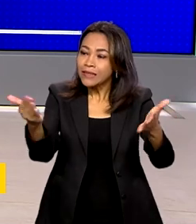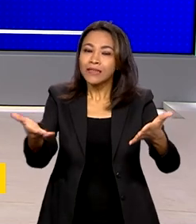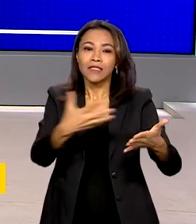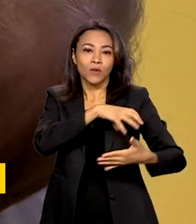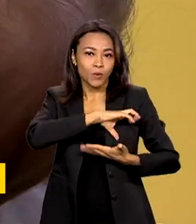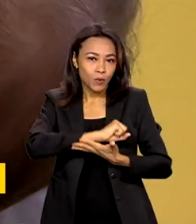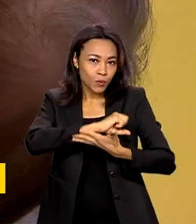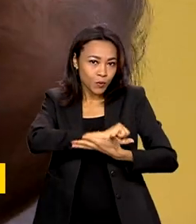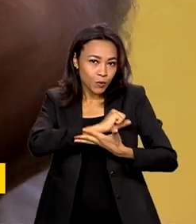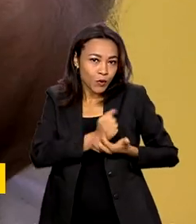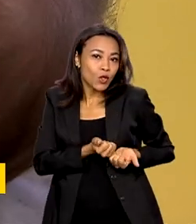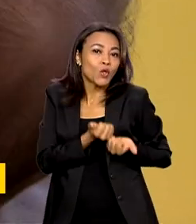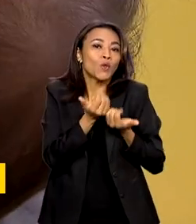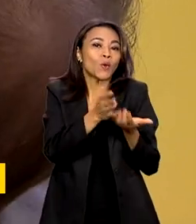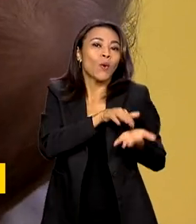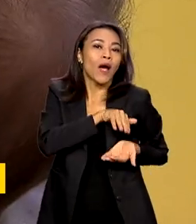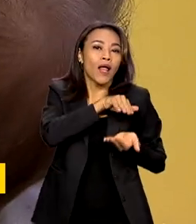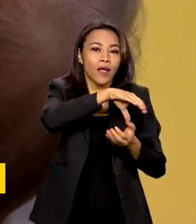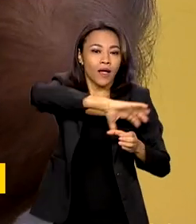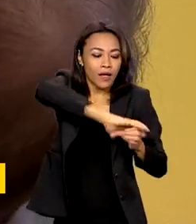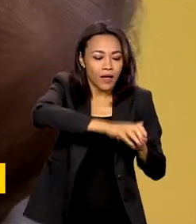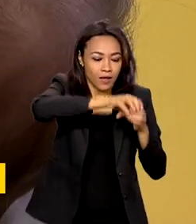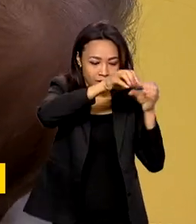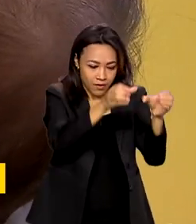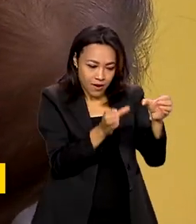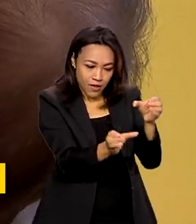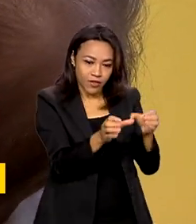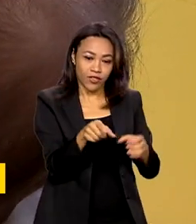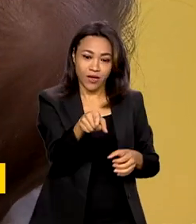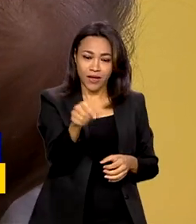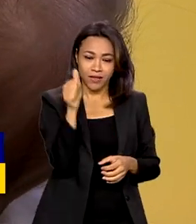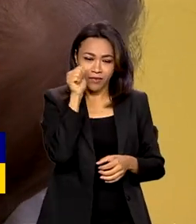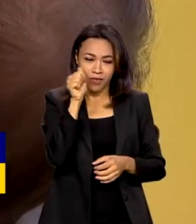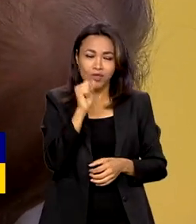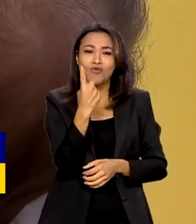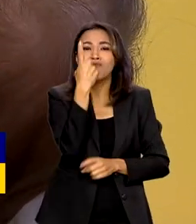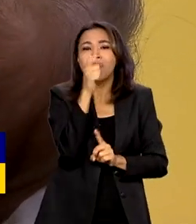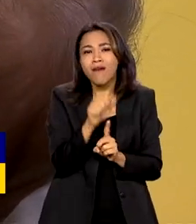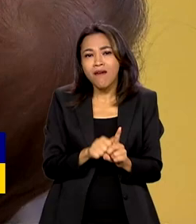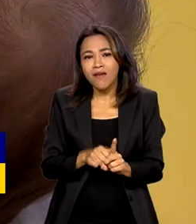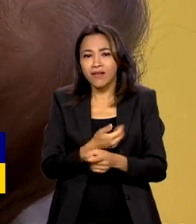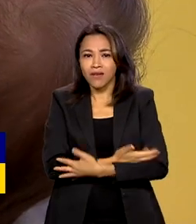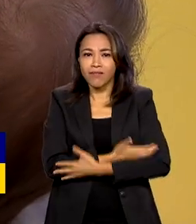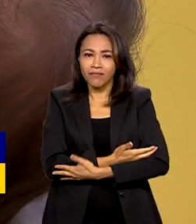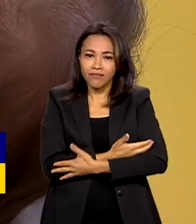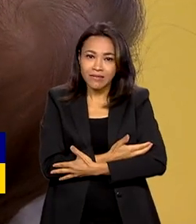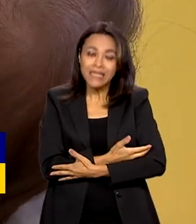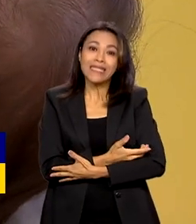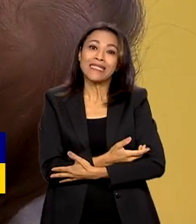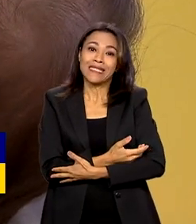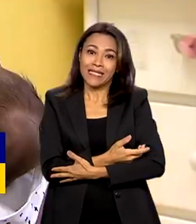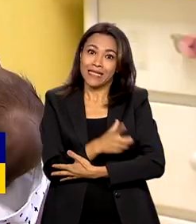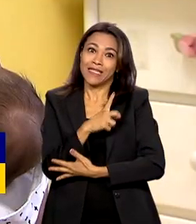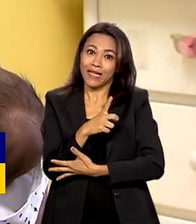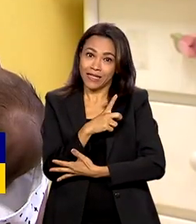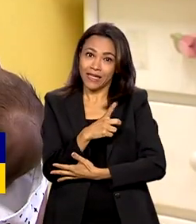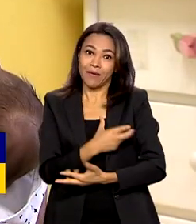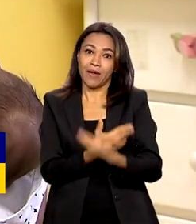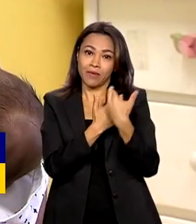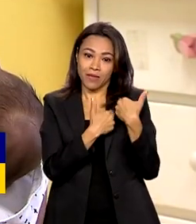materno. A Marcela chegou ao mundo há pouco mais de um mês e já tem uma missão de gente grande,